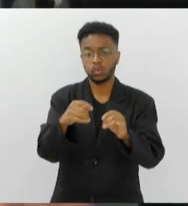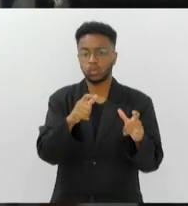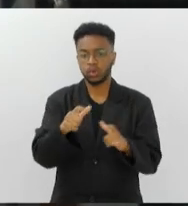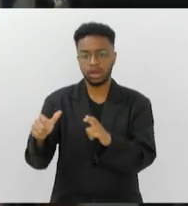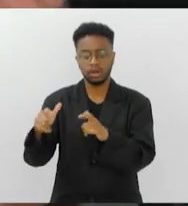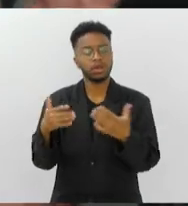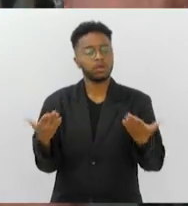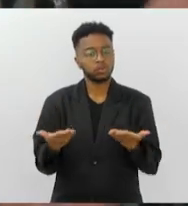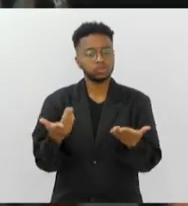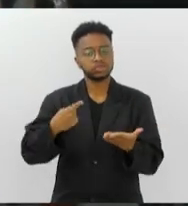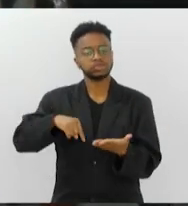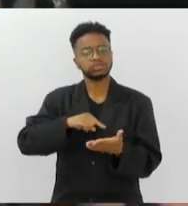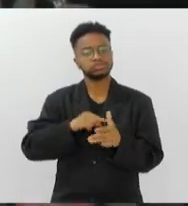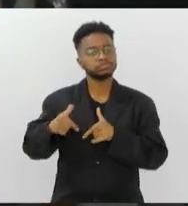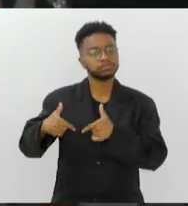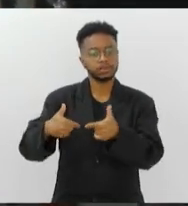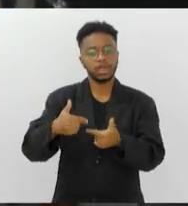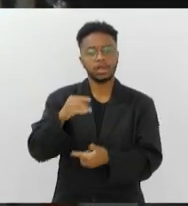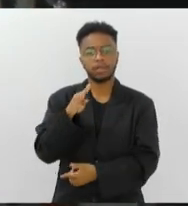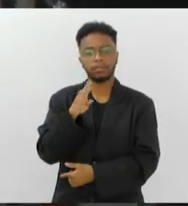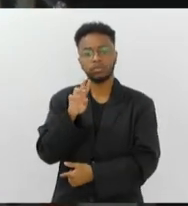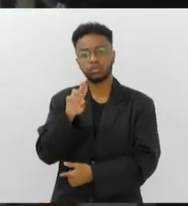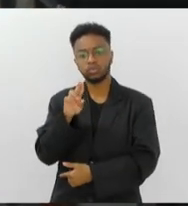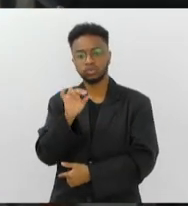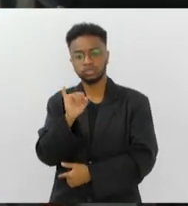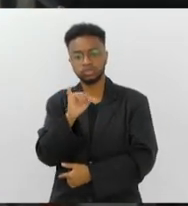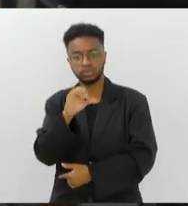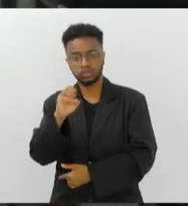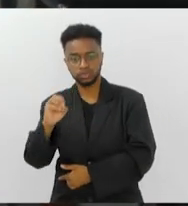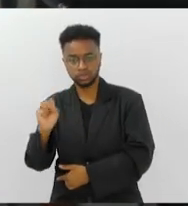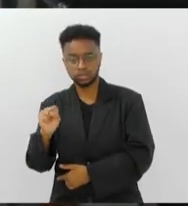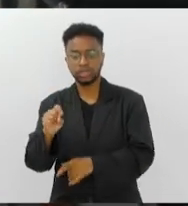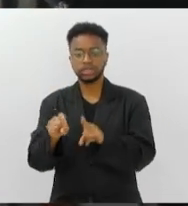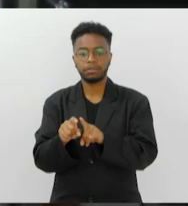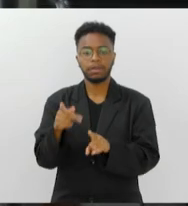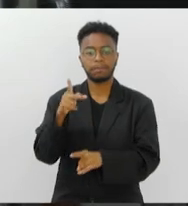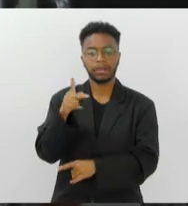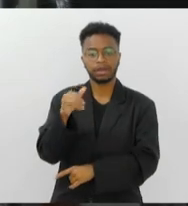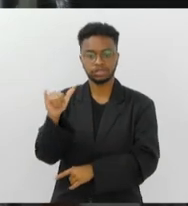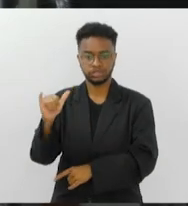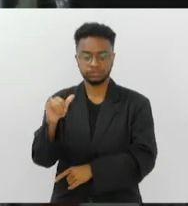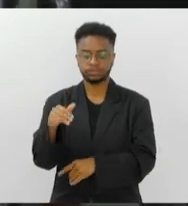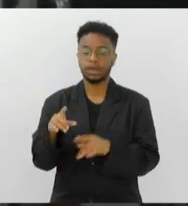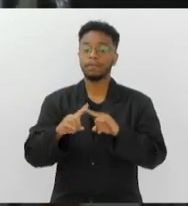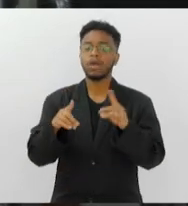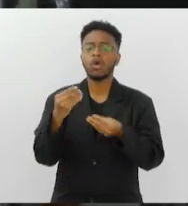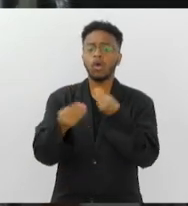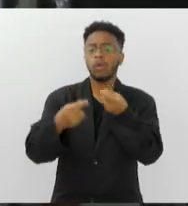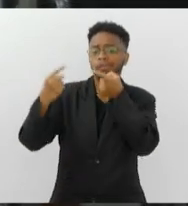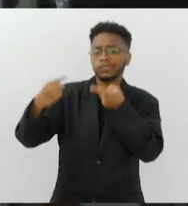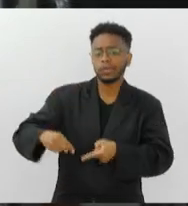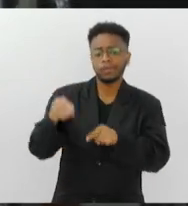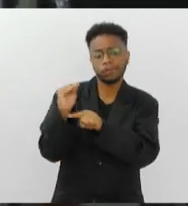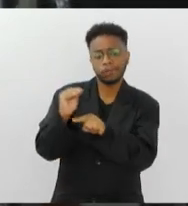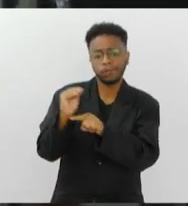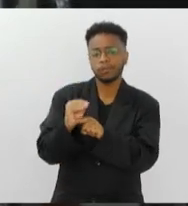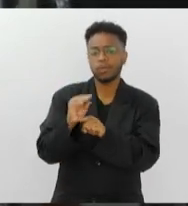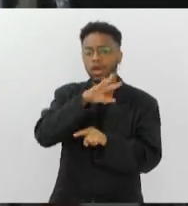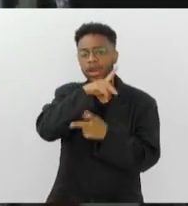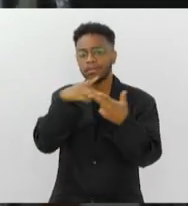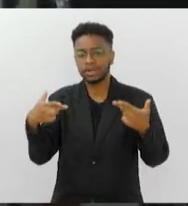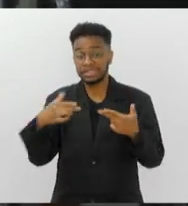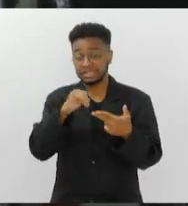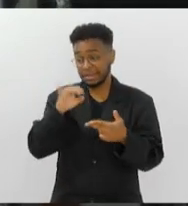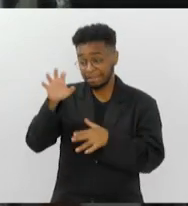Então hoje a gente atua desde Búzios até Paraty. E agora em relação aos desafios para a preservação dessa espécie, a captura